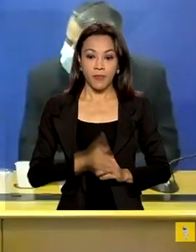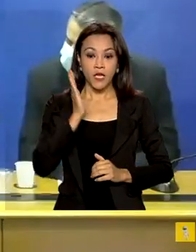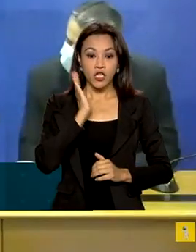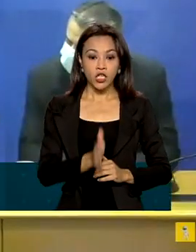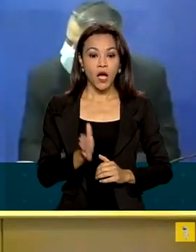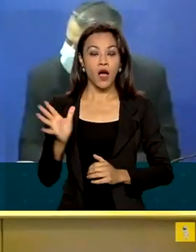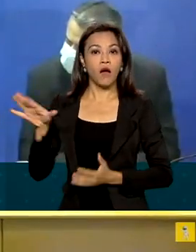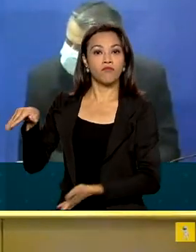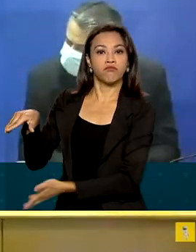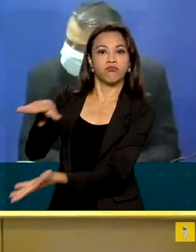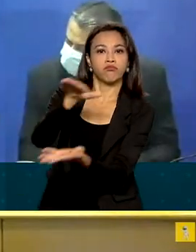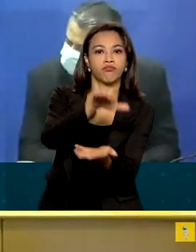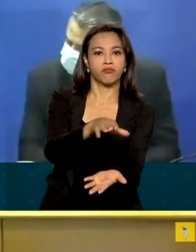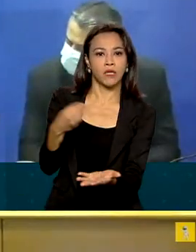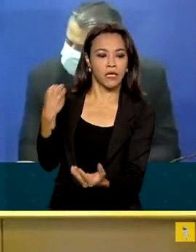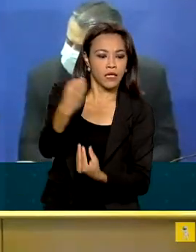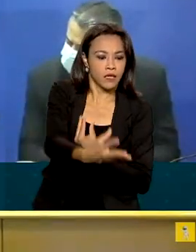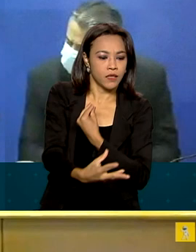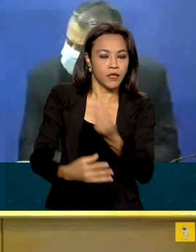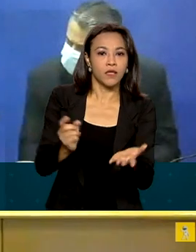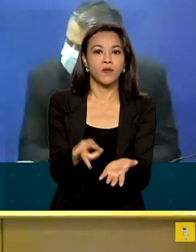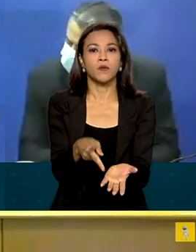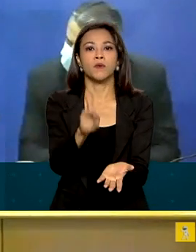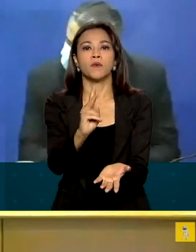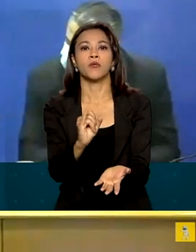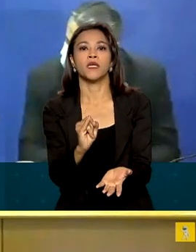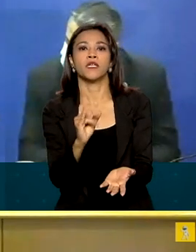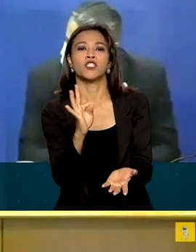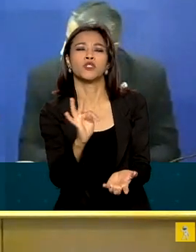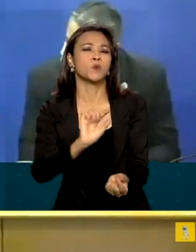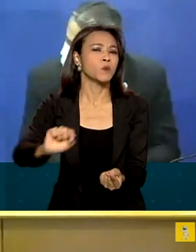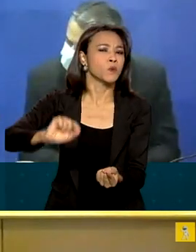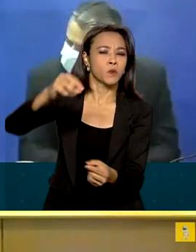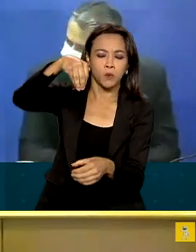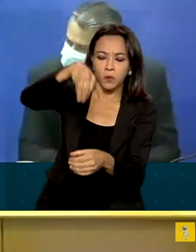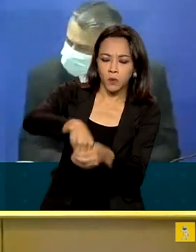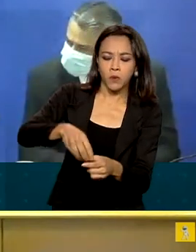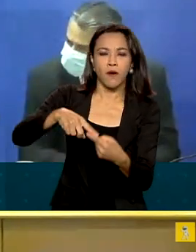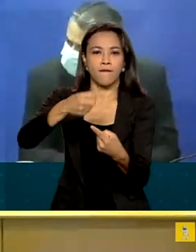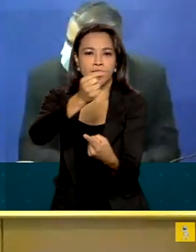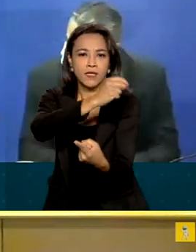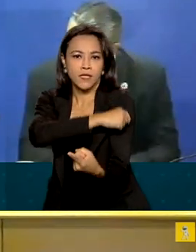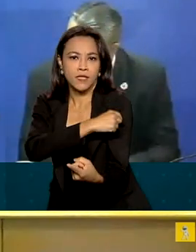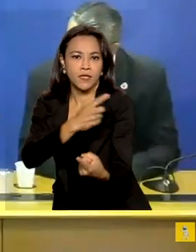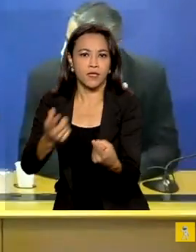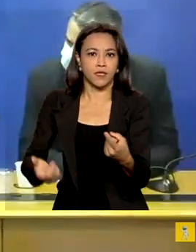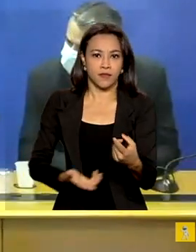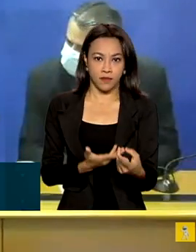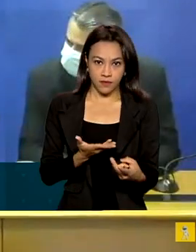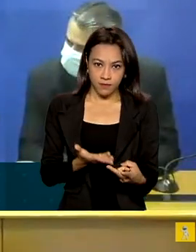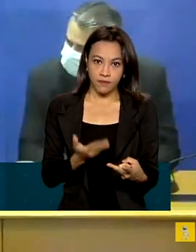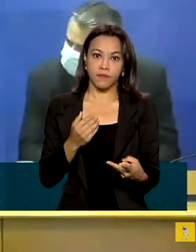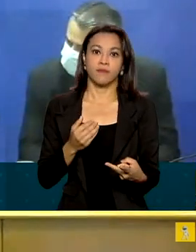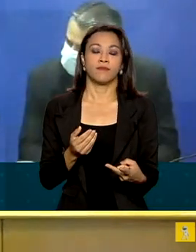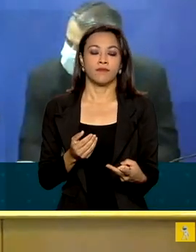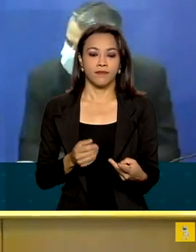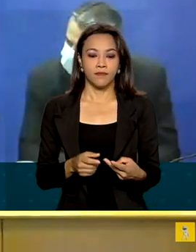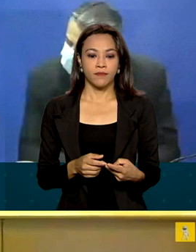kits vigidesastres com vacinas para influenza, com